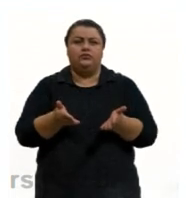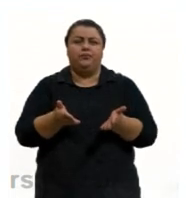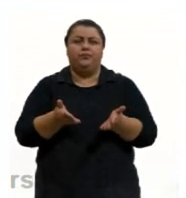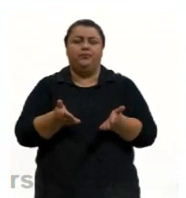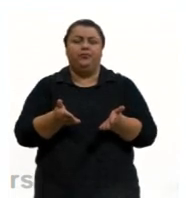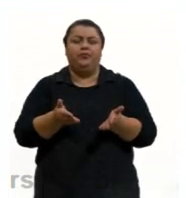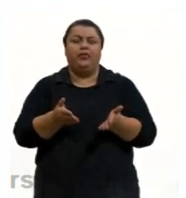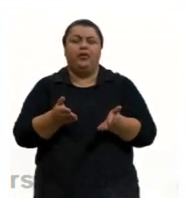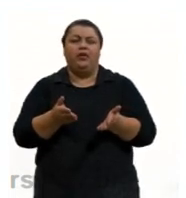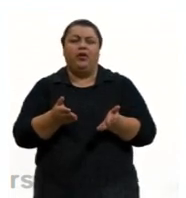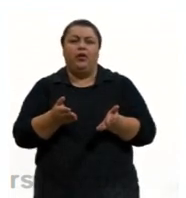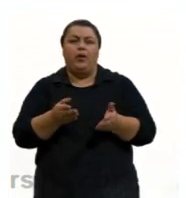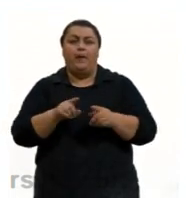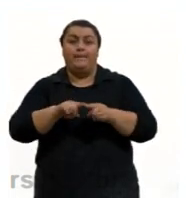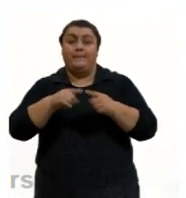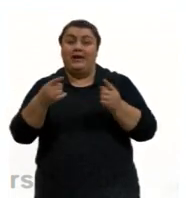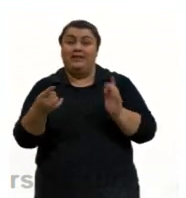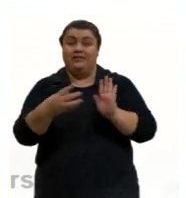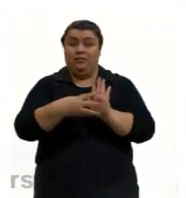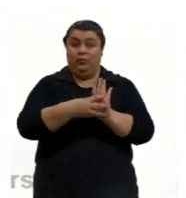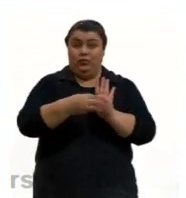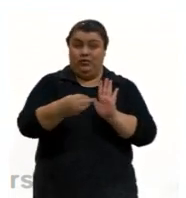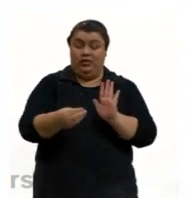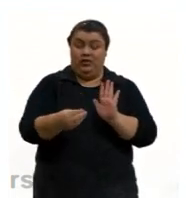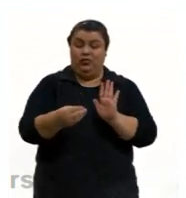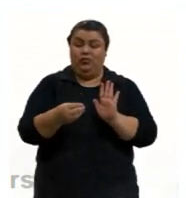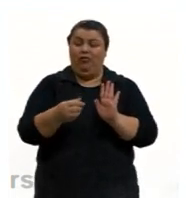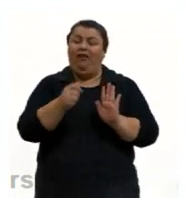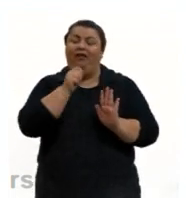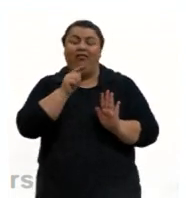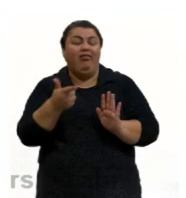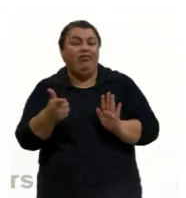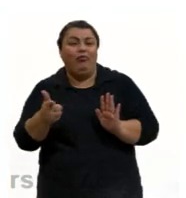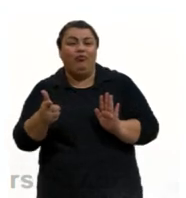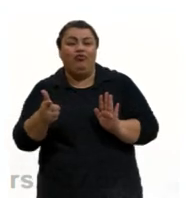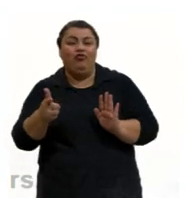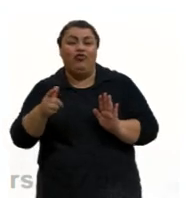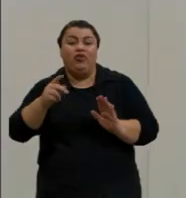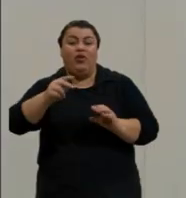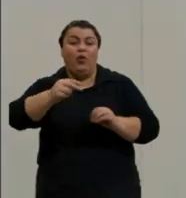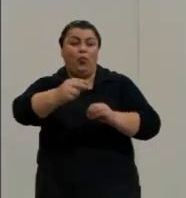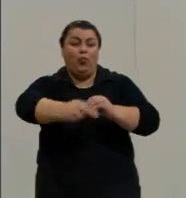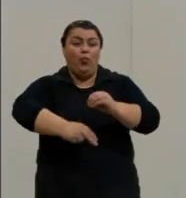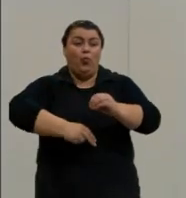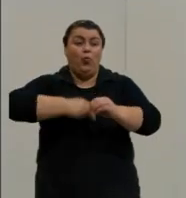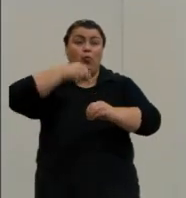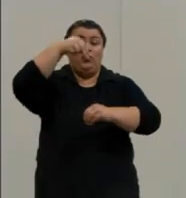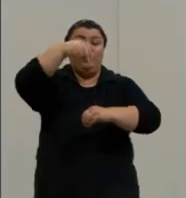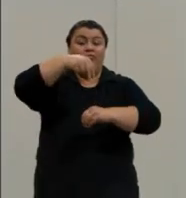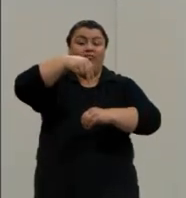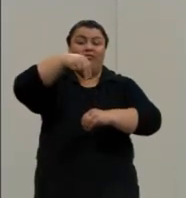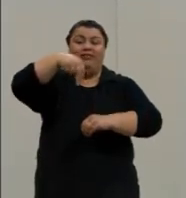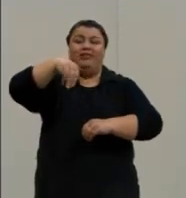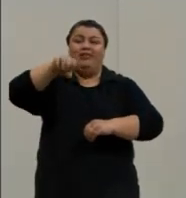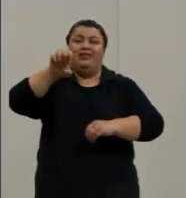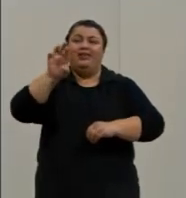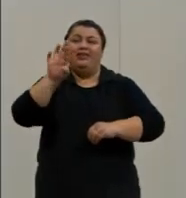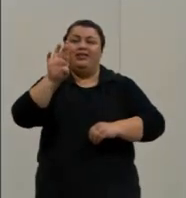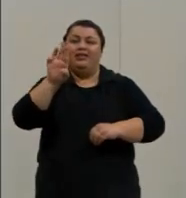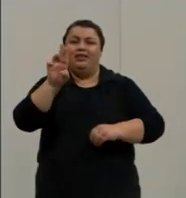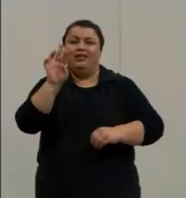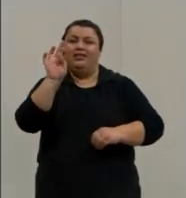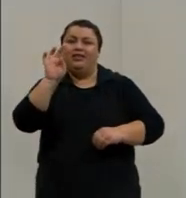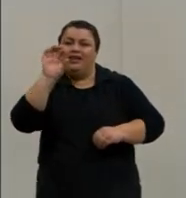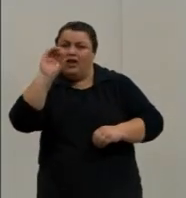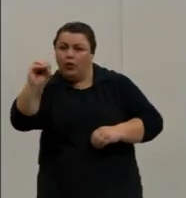Só que, né, no modelo de Rutherford, ainda não tinha o nêutron. Não tinha descoberto o nêutro e faltava ainda, né. O Rutherford, ele